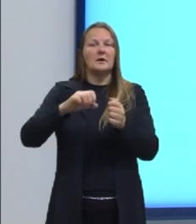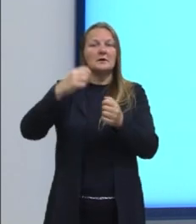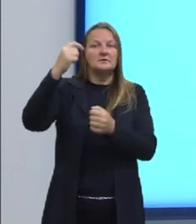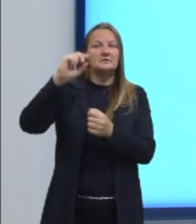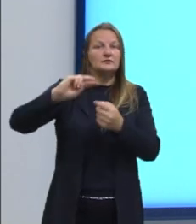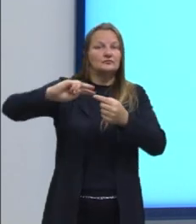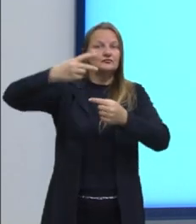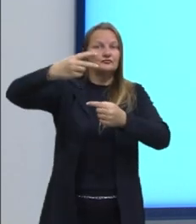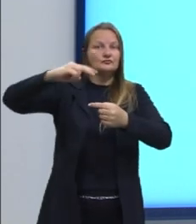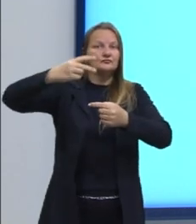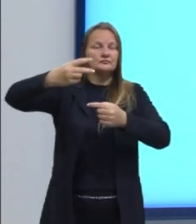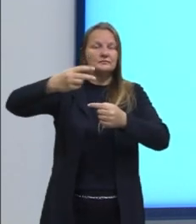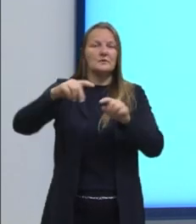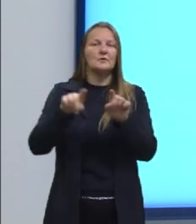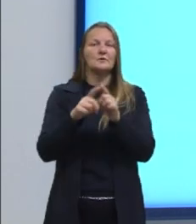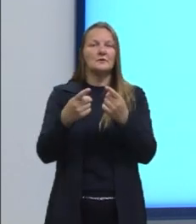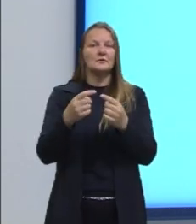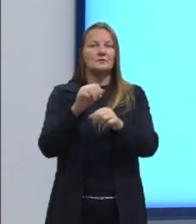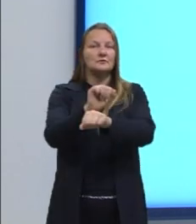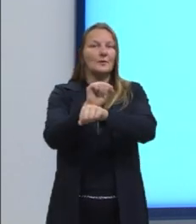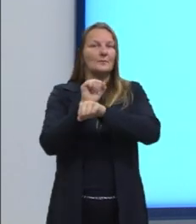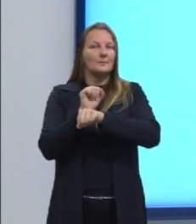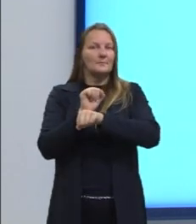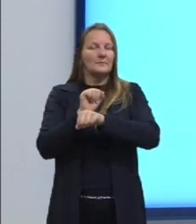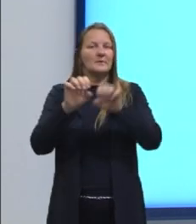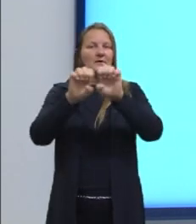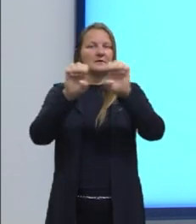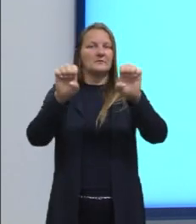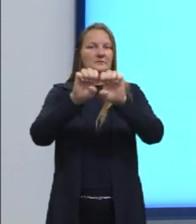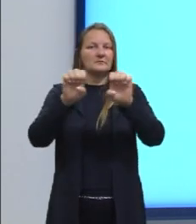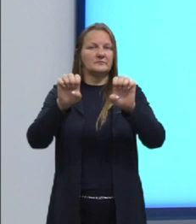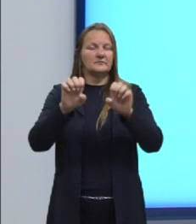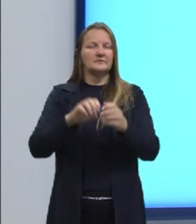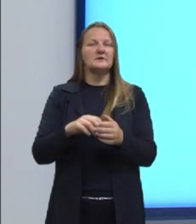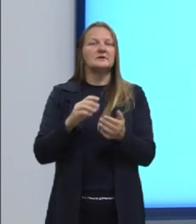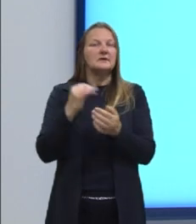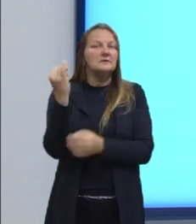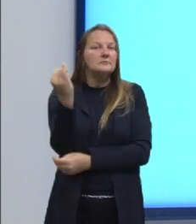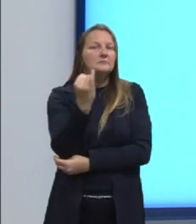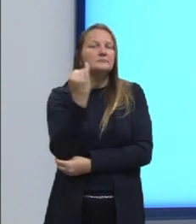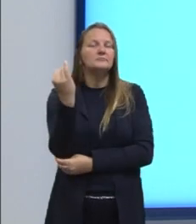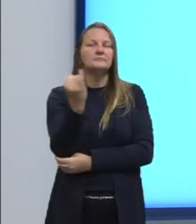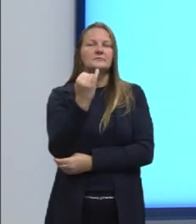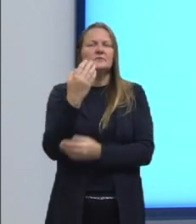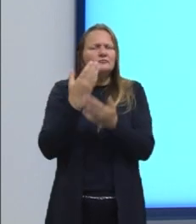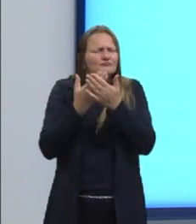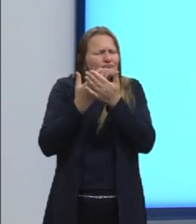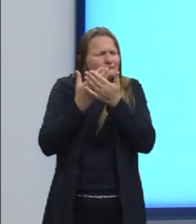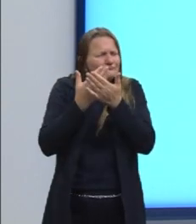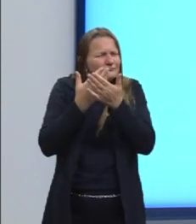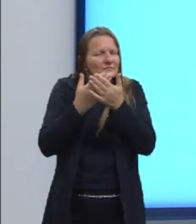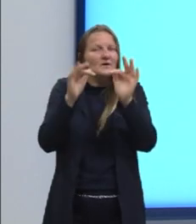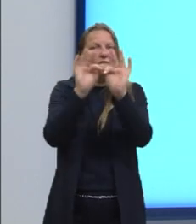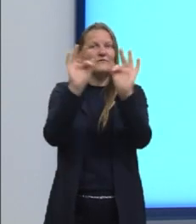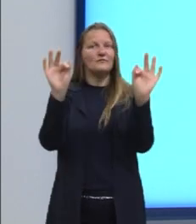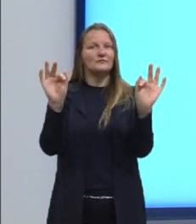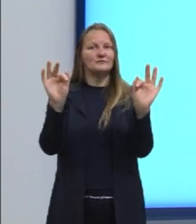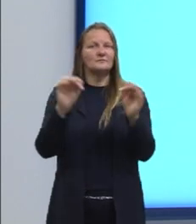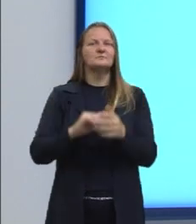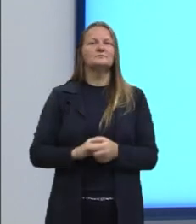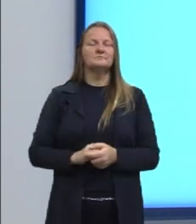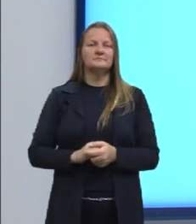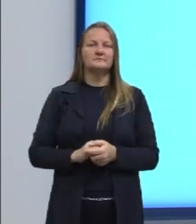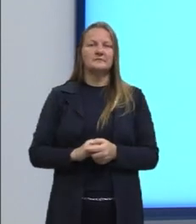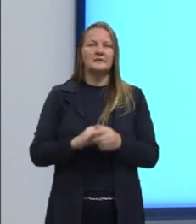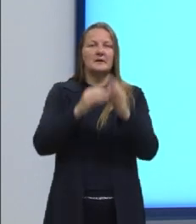grau, mas não para somente nas equações. É muito importante nós estudarmos as funções, né?